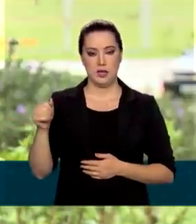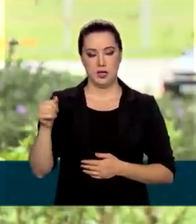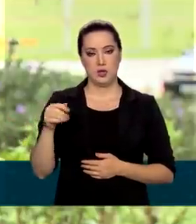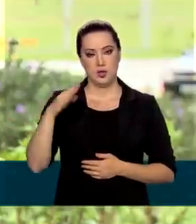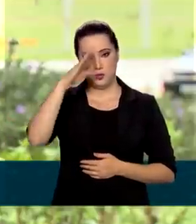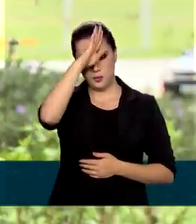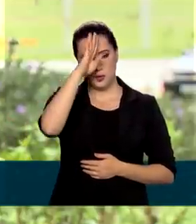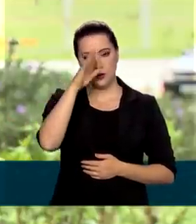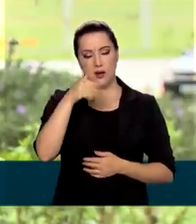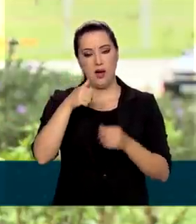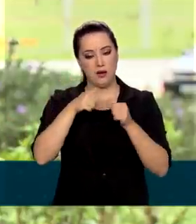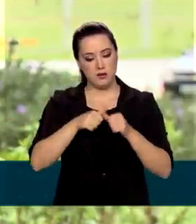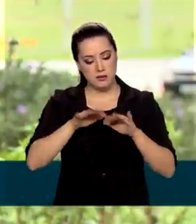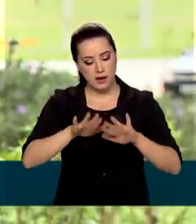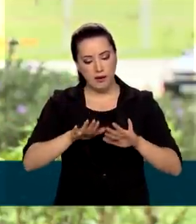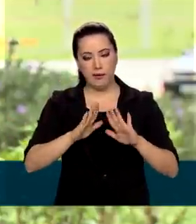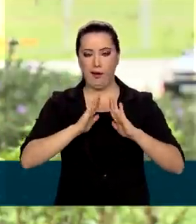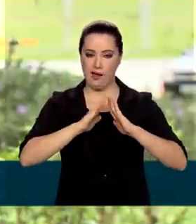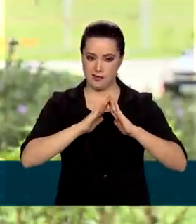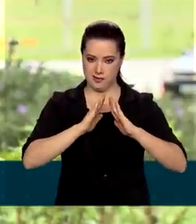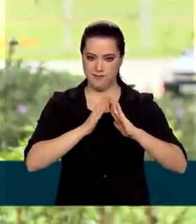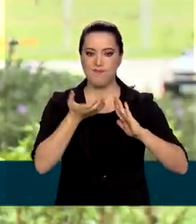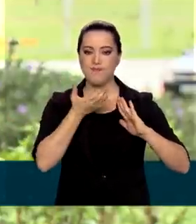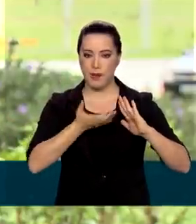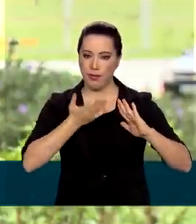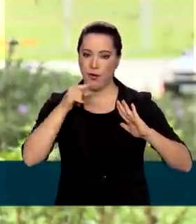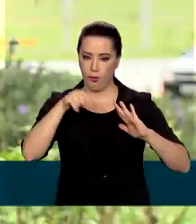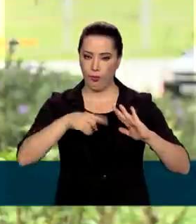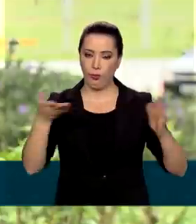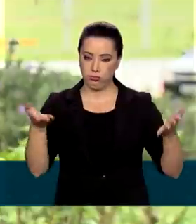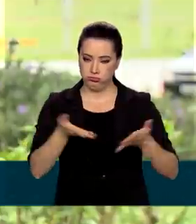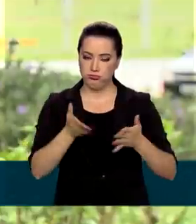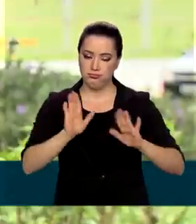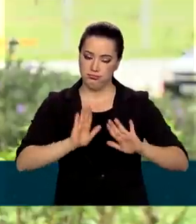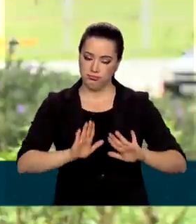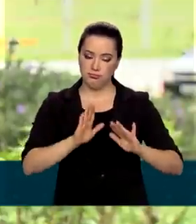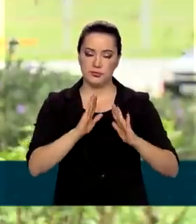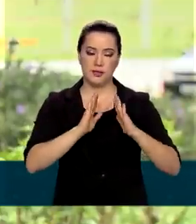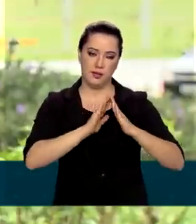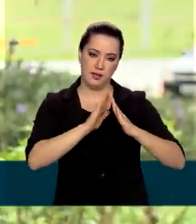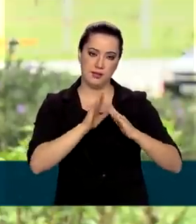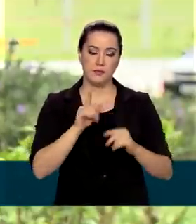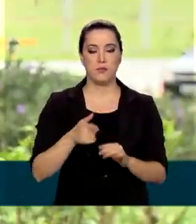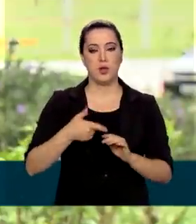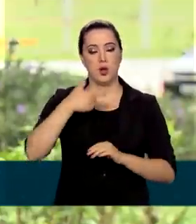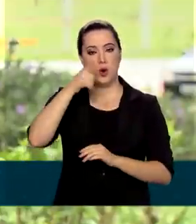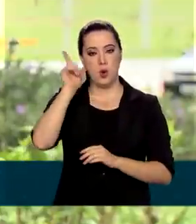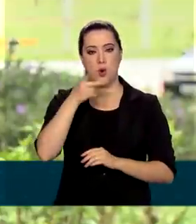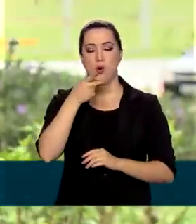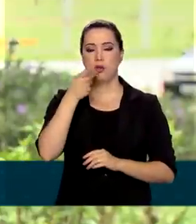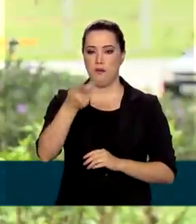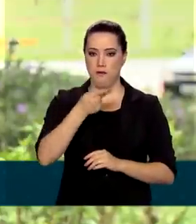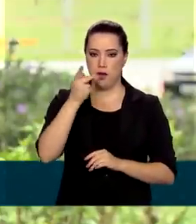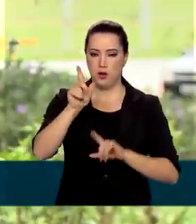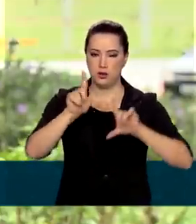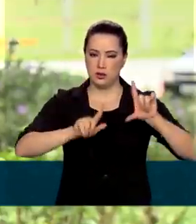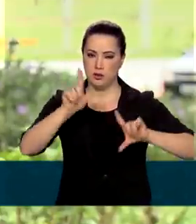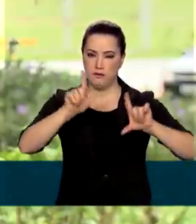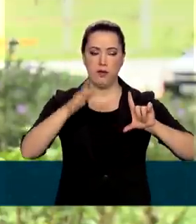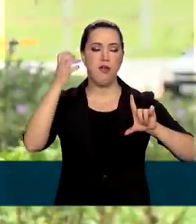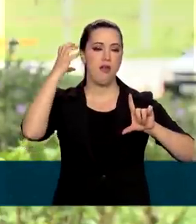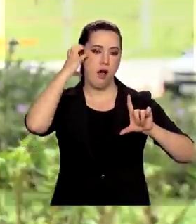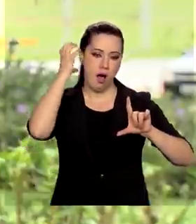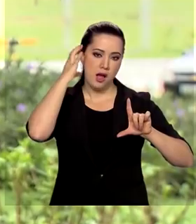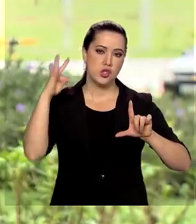no Palácio da Alvorada. Ontem, como você falou, o presidente fez um pronunciamento em cadeia nacional de